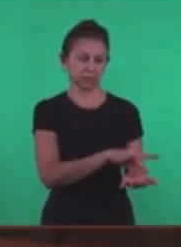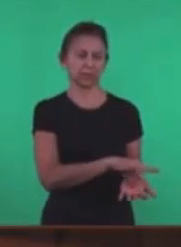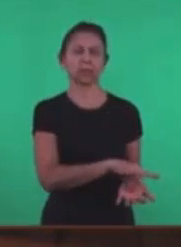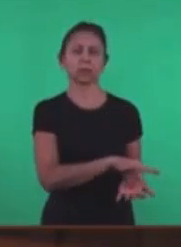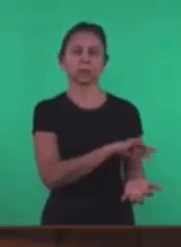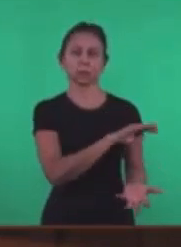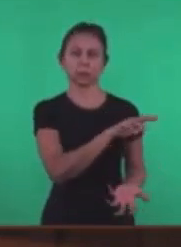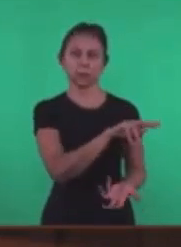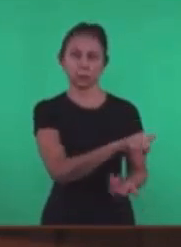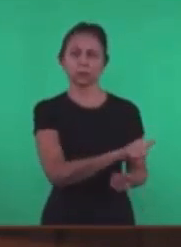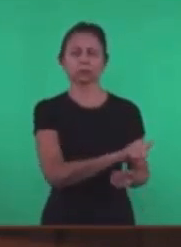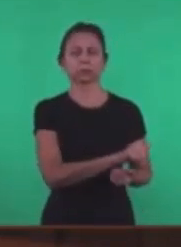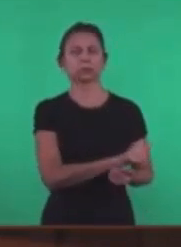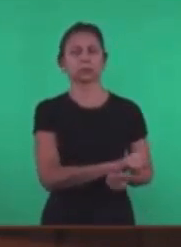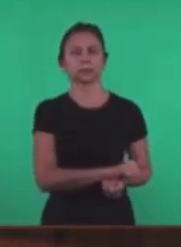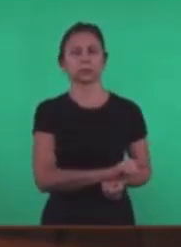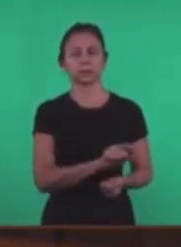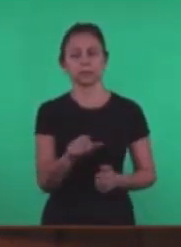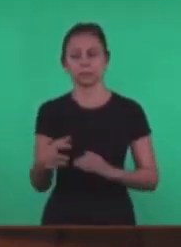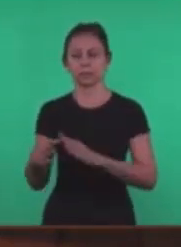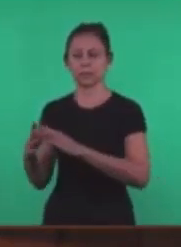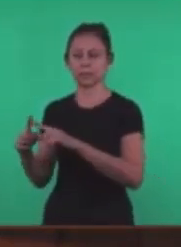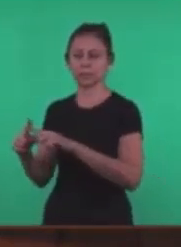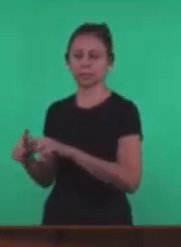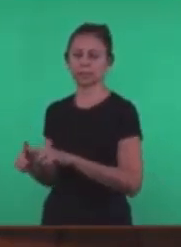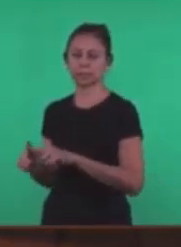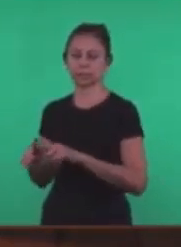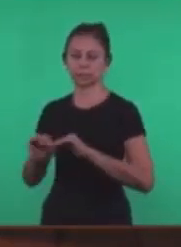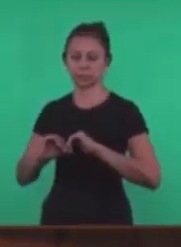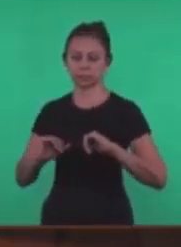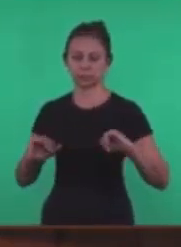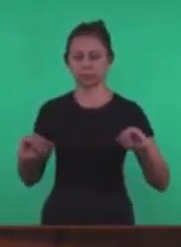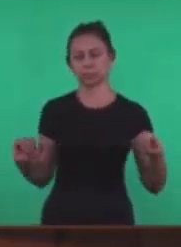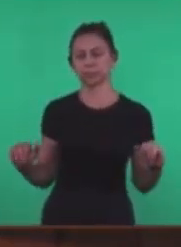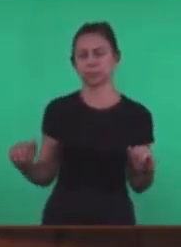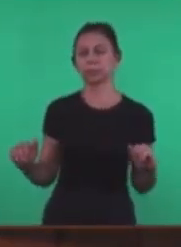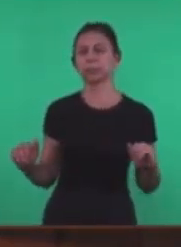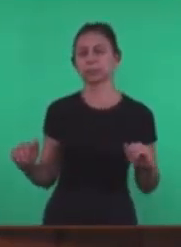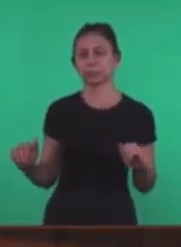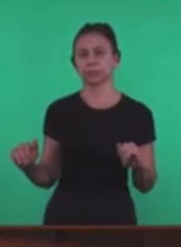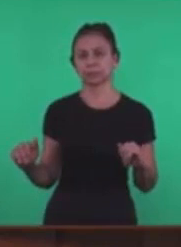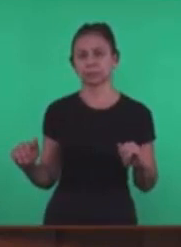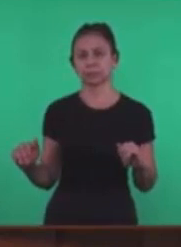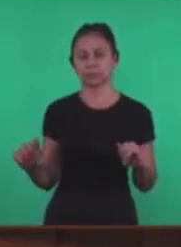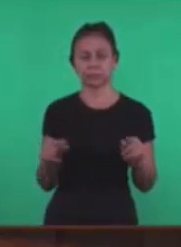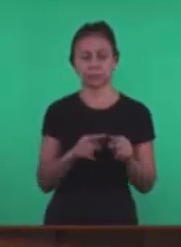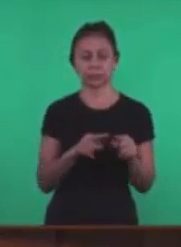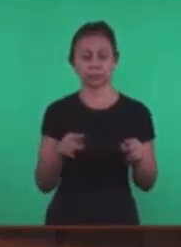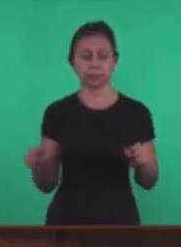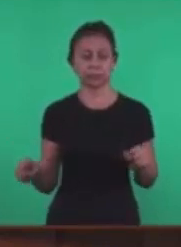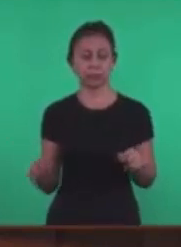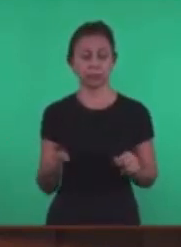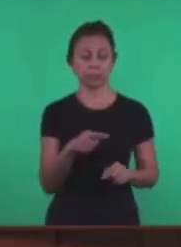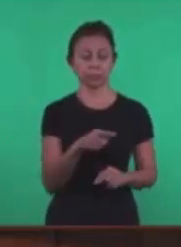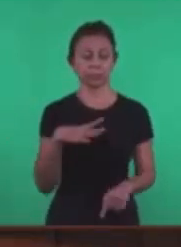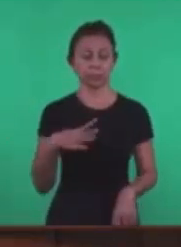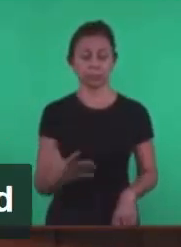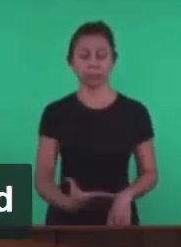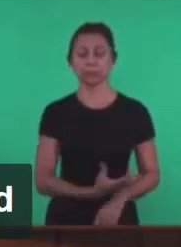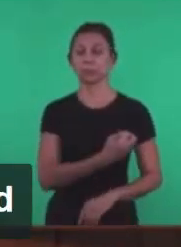O compasso Ele dá A medida do tempo Para o homem Enquanto que